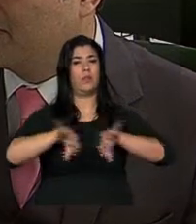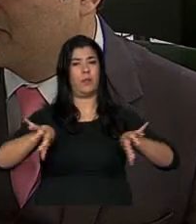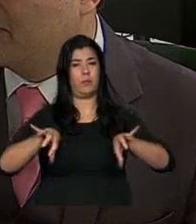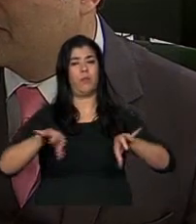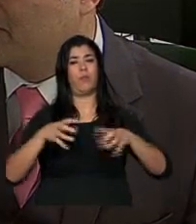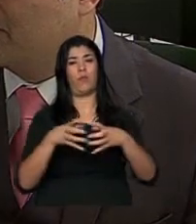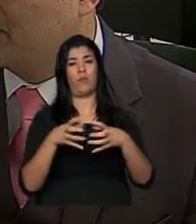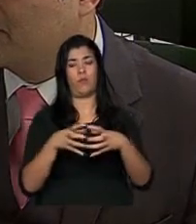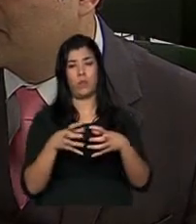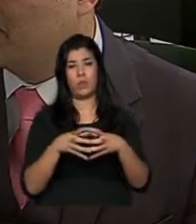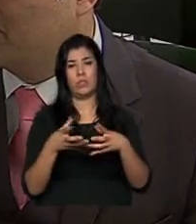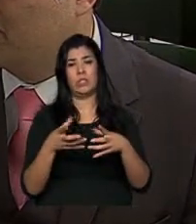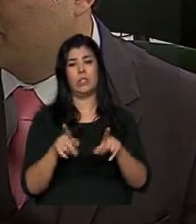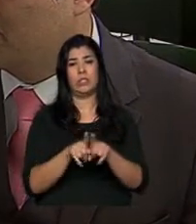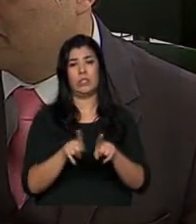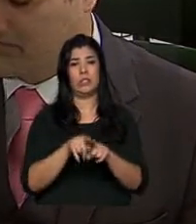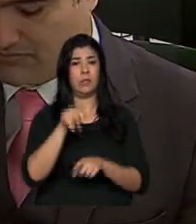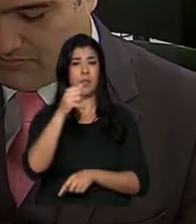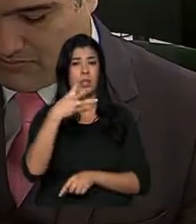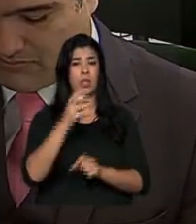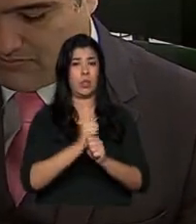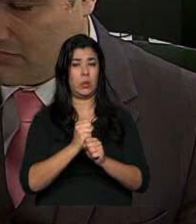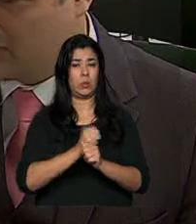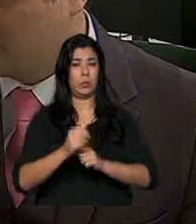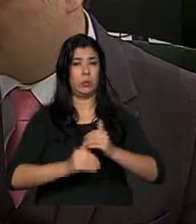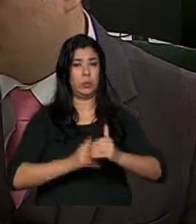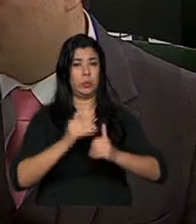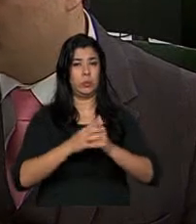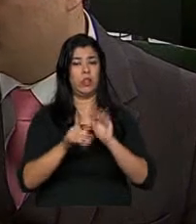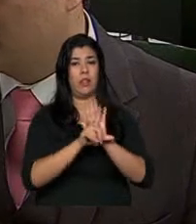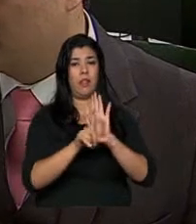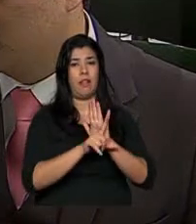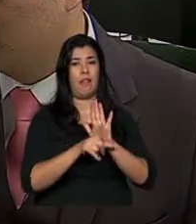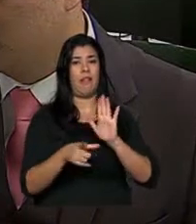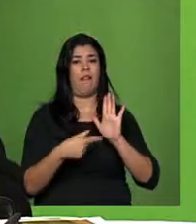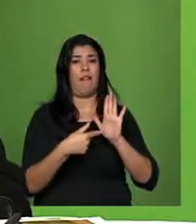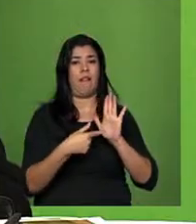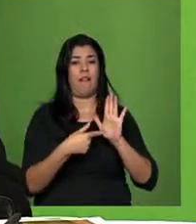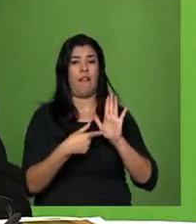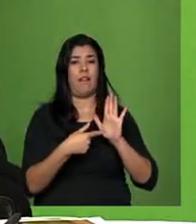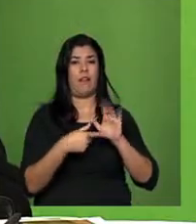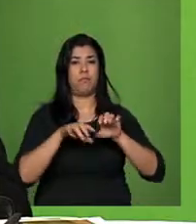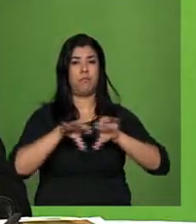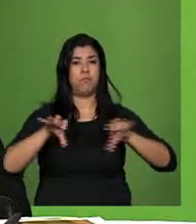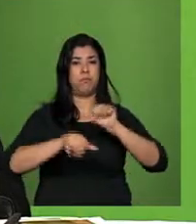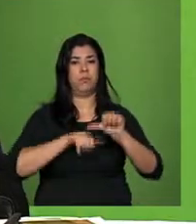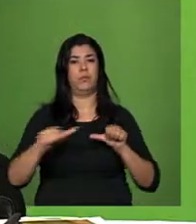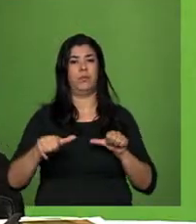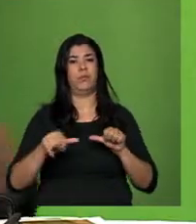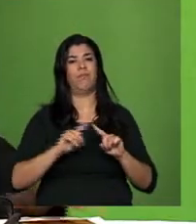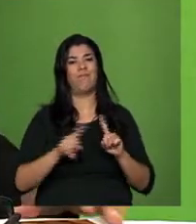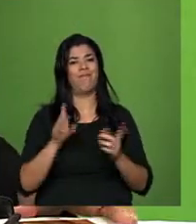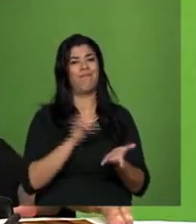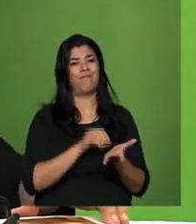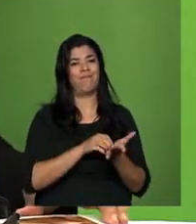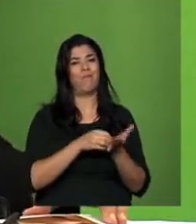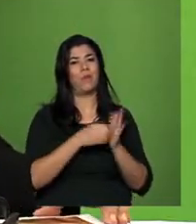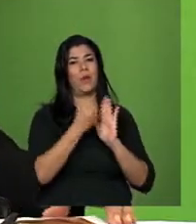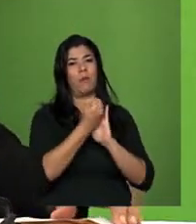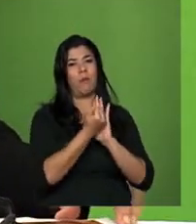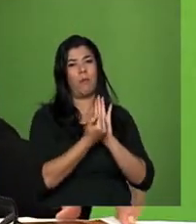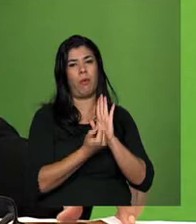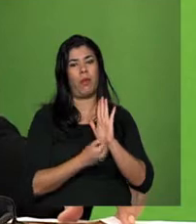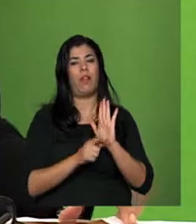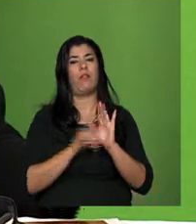de 14 anos, de uma lei que foi importante em um determinado momento, mas insuficiente para fazer